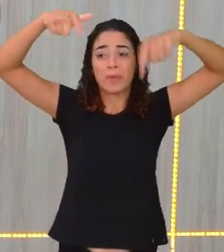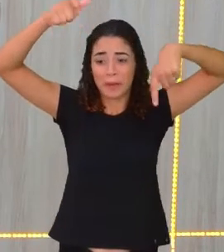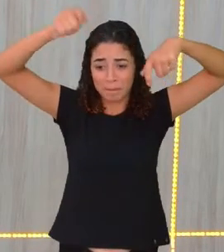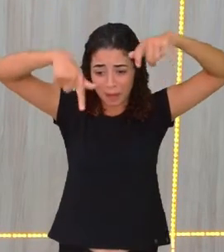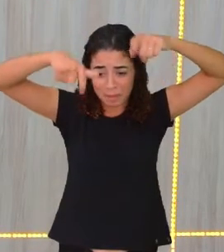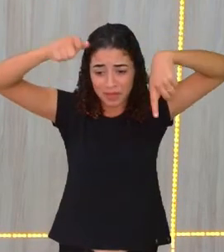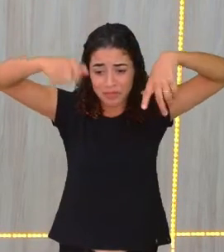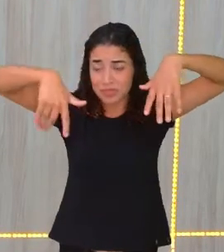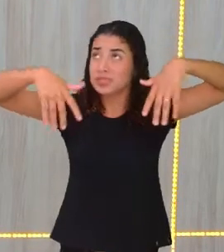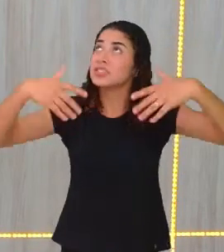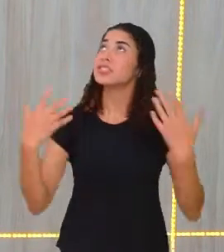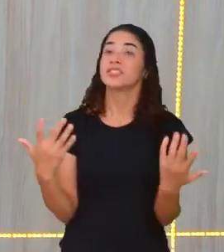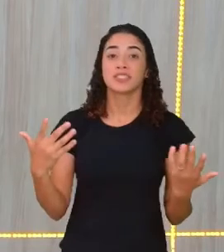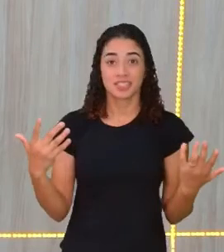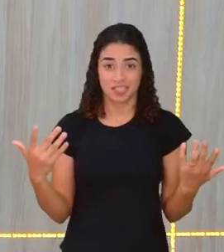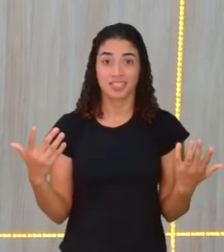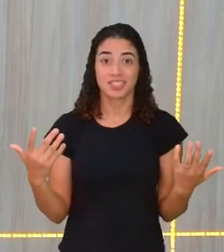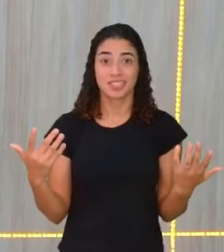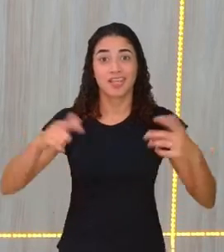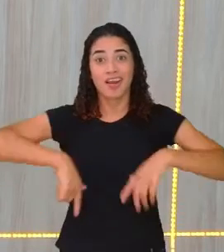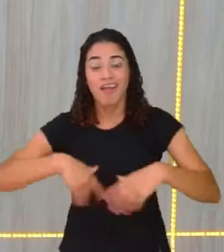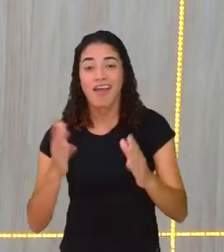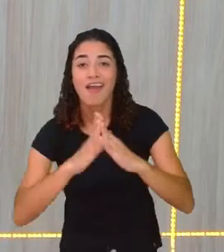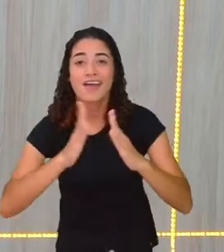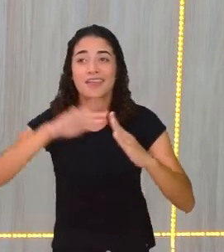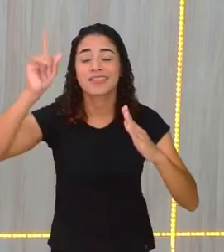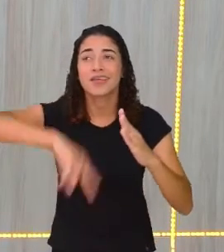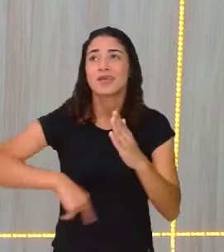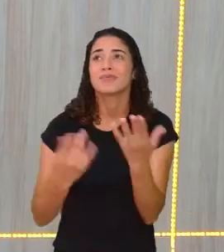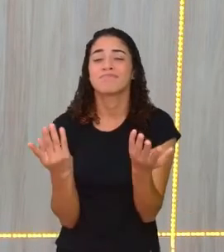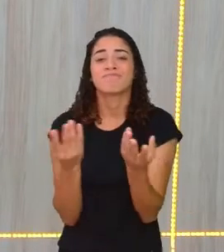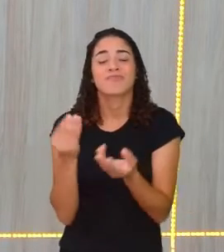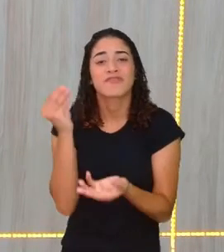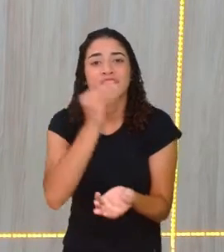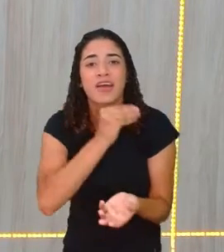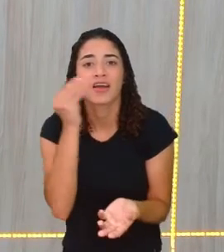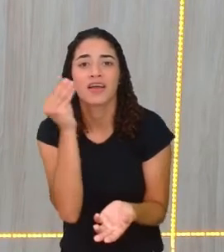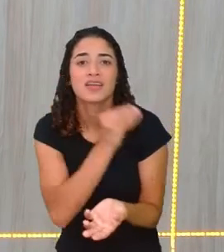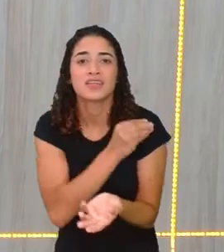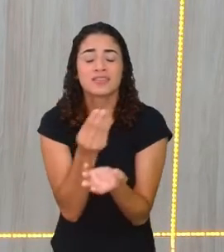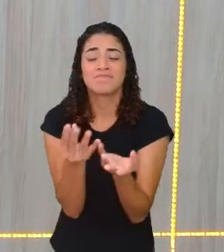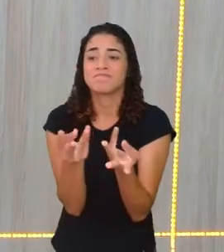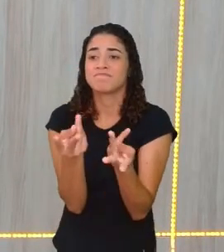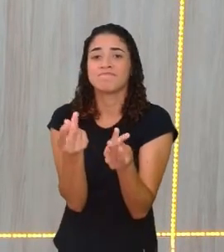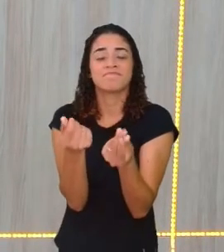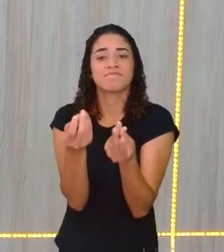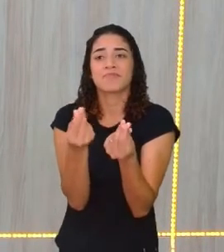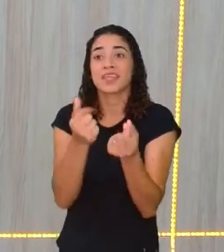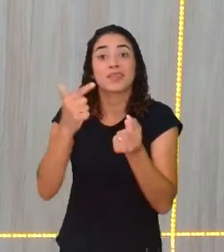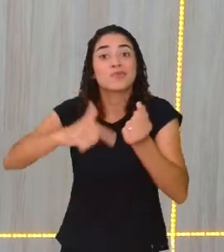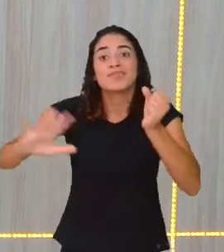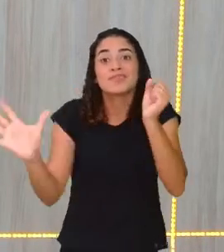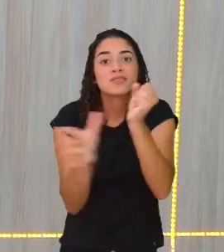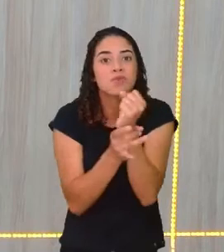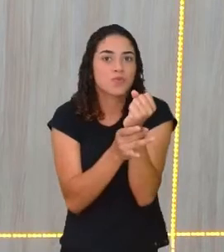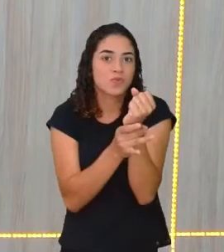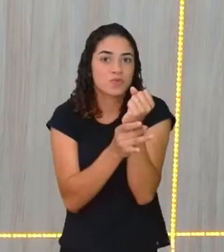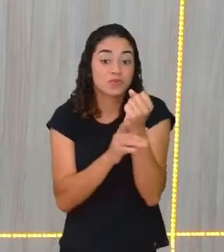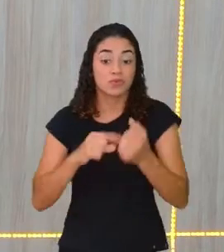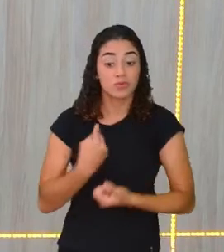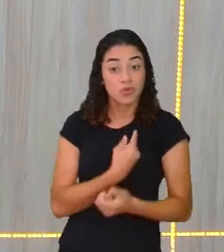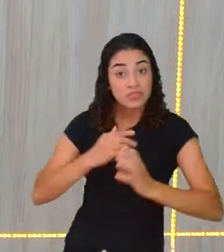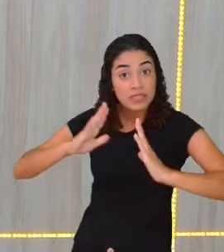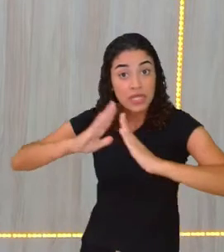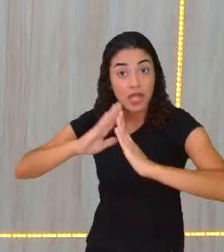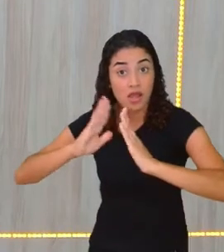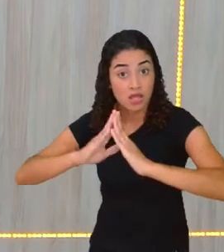não é? Então, essa casa, ela é uma casa vulnerável. É uma casa que não traz segurança. E o nosso lar,